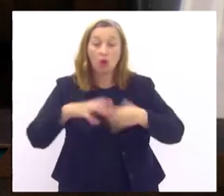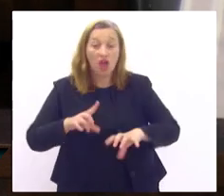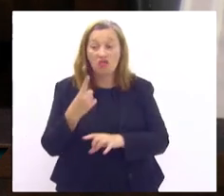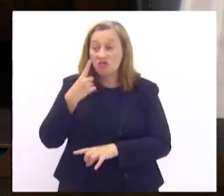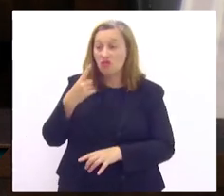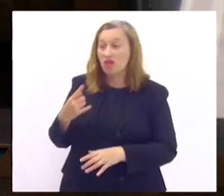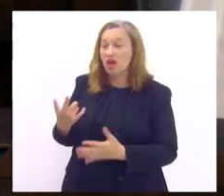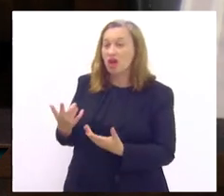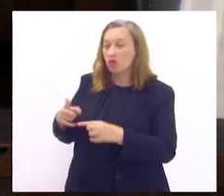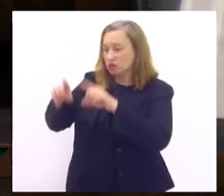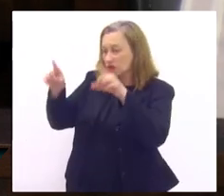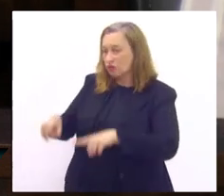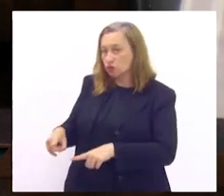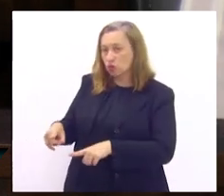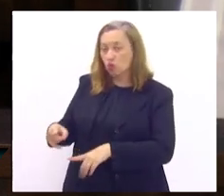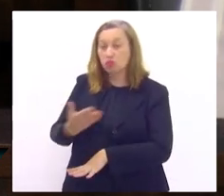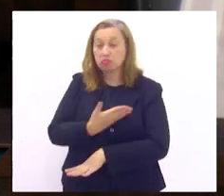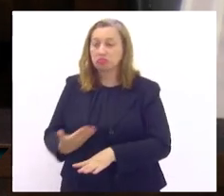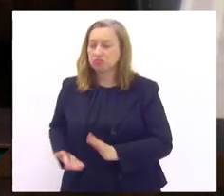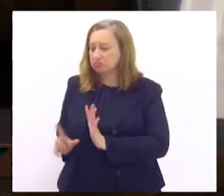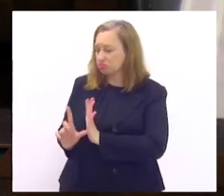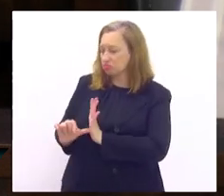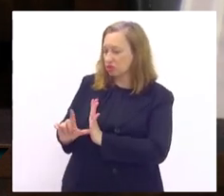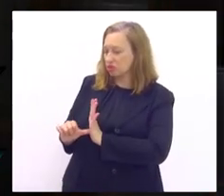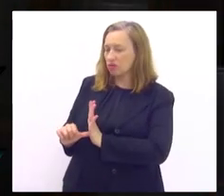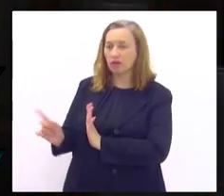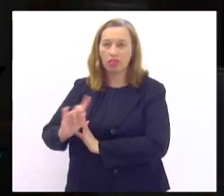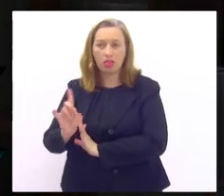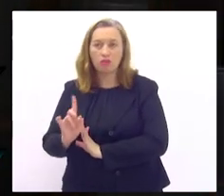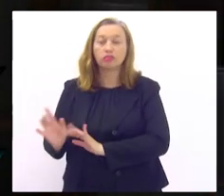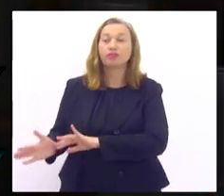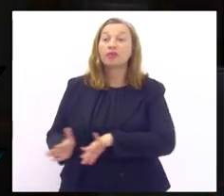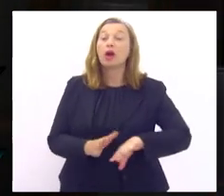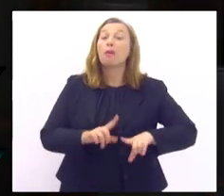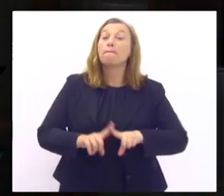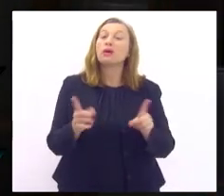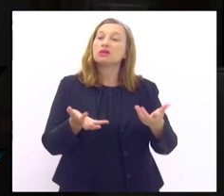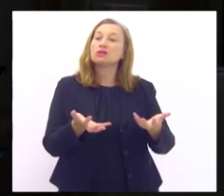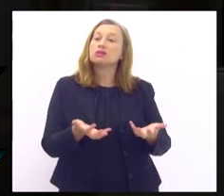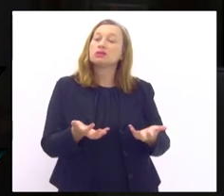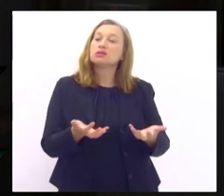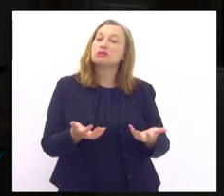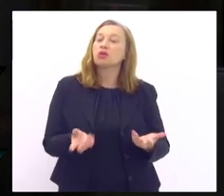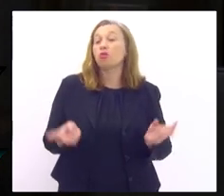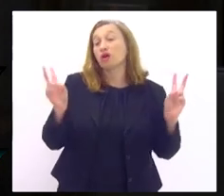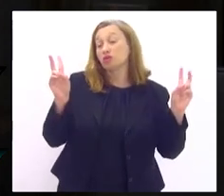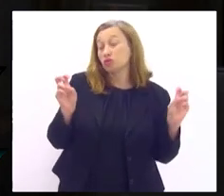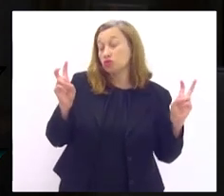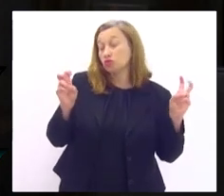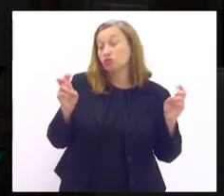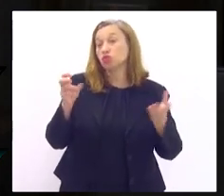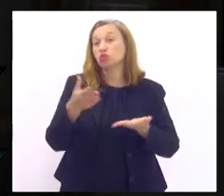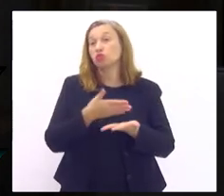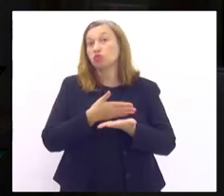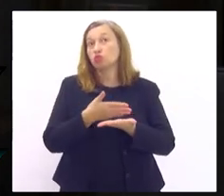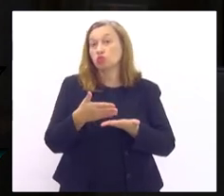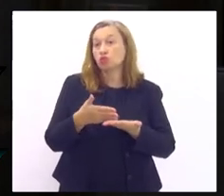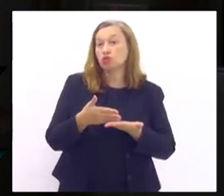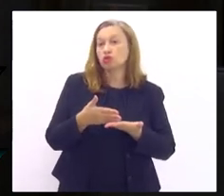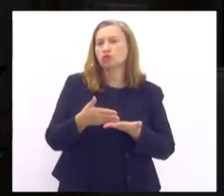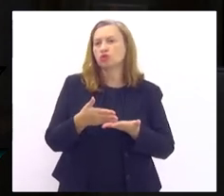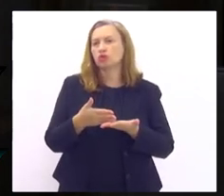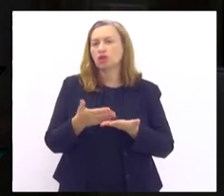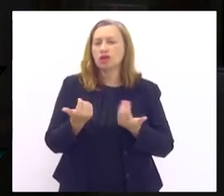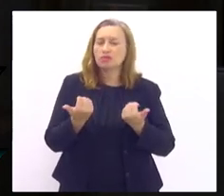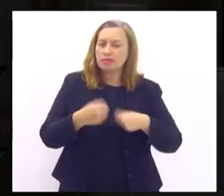público com salário atrasado a gente quer ver a máquina funcionar mas que são situações que começam torneiras que a